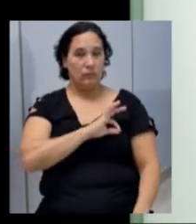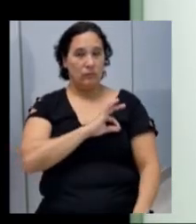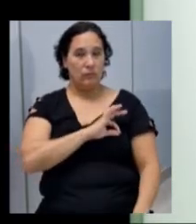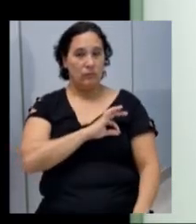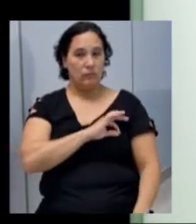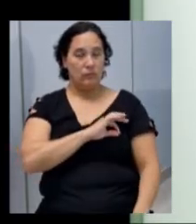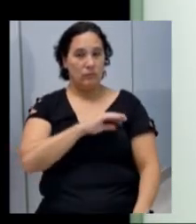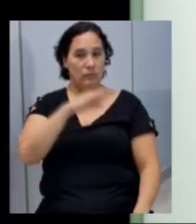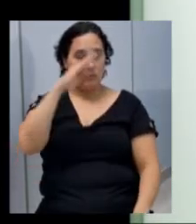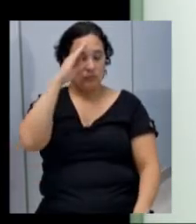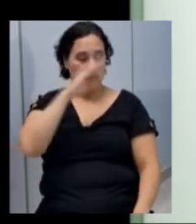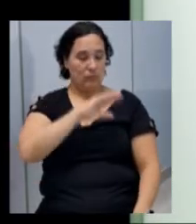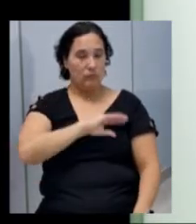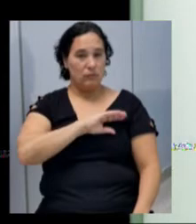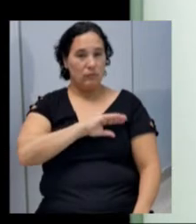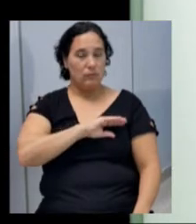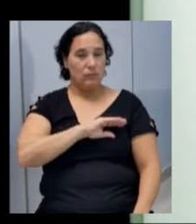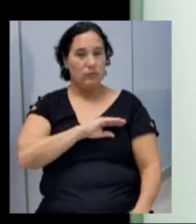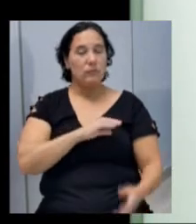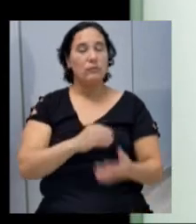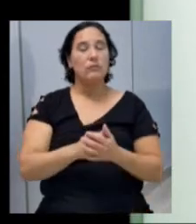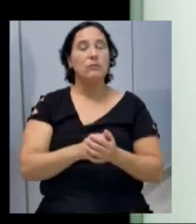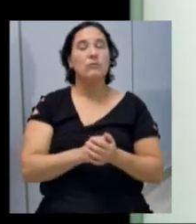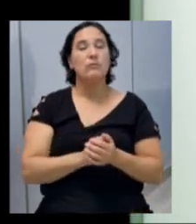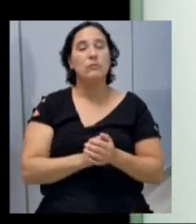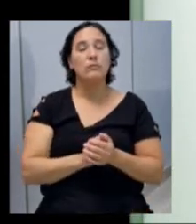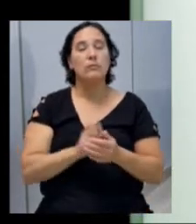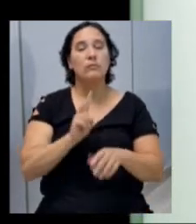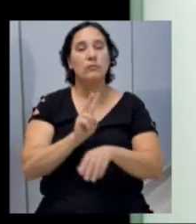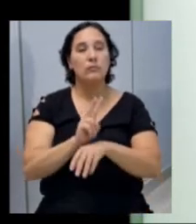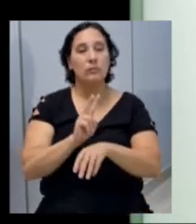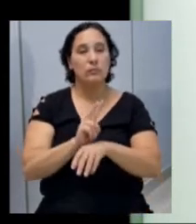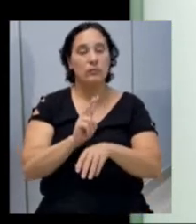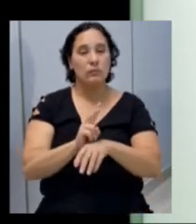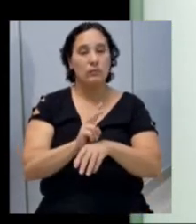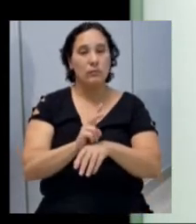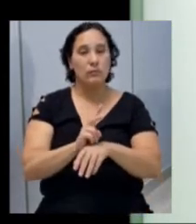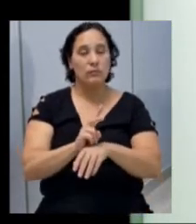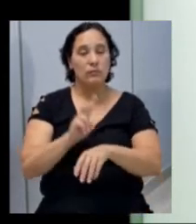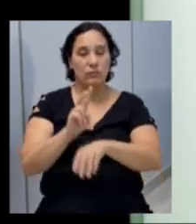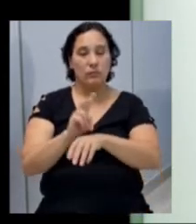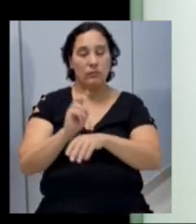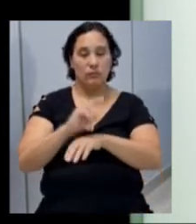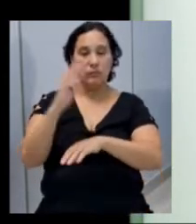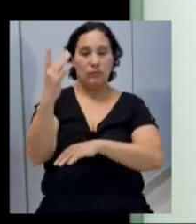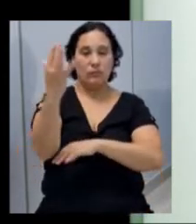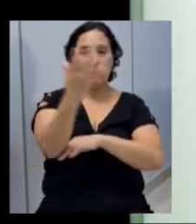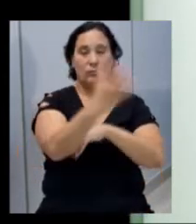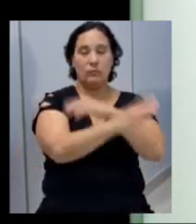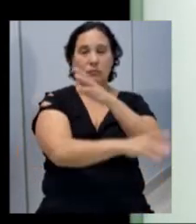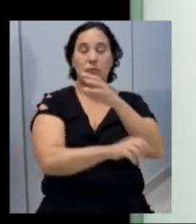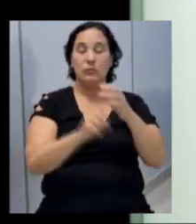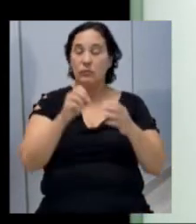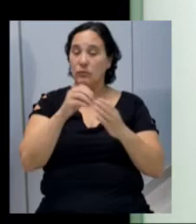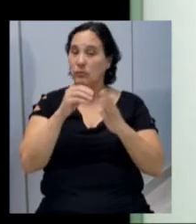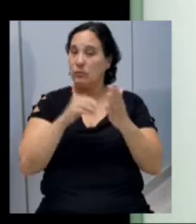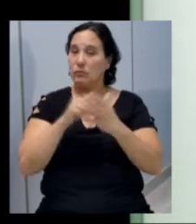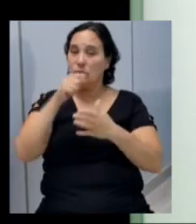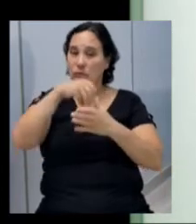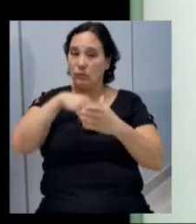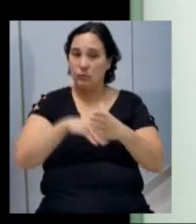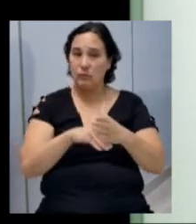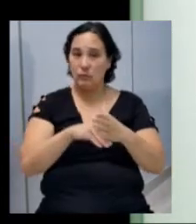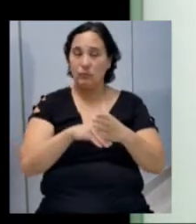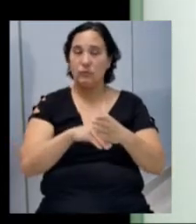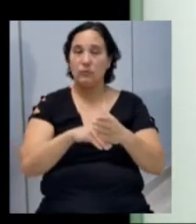polícia militar, o FUNREBOM e a manutenção do Fundo da Defesa Civil, todas essas atividades agregadas